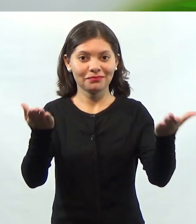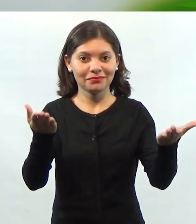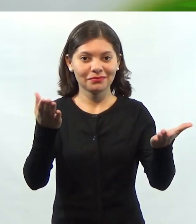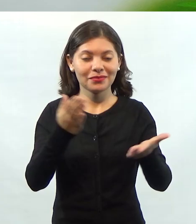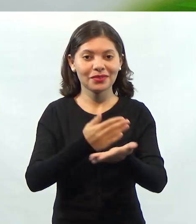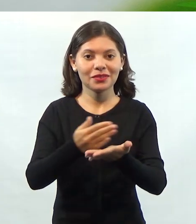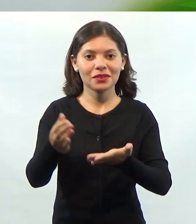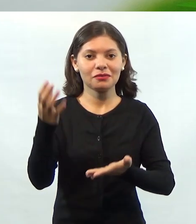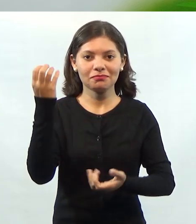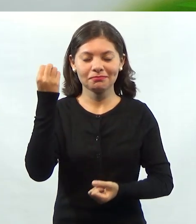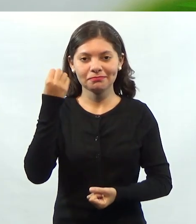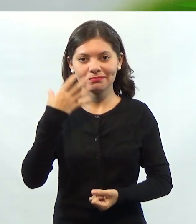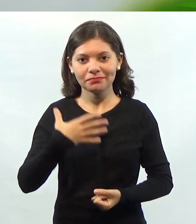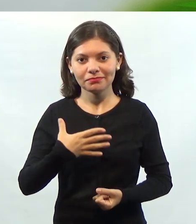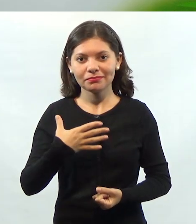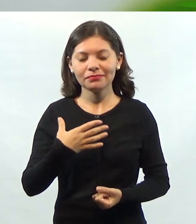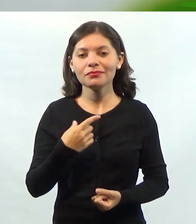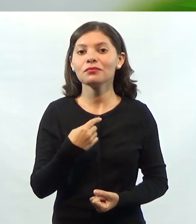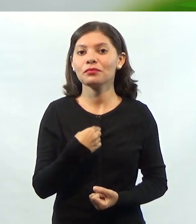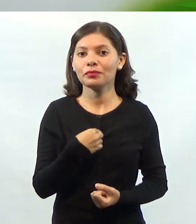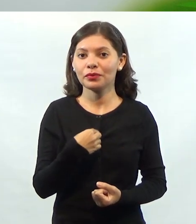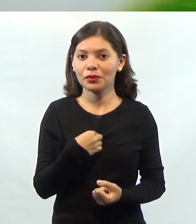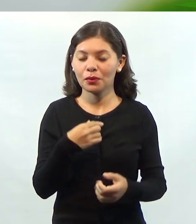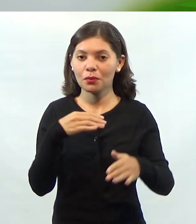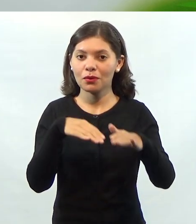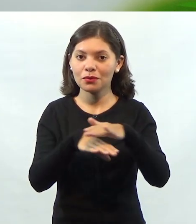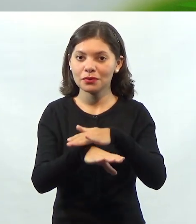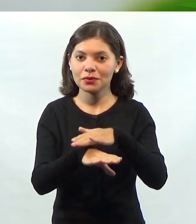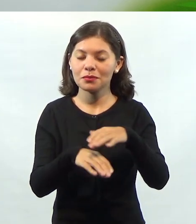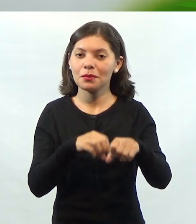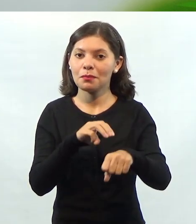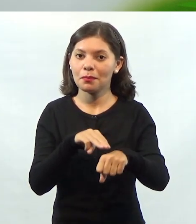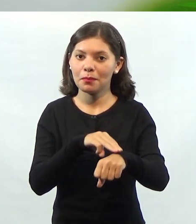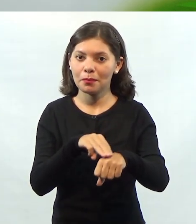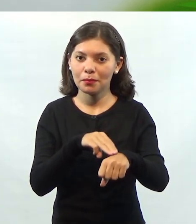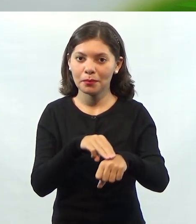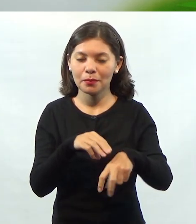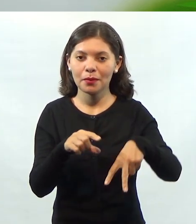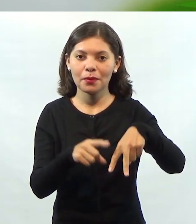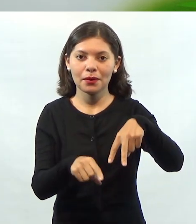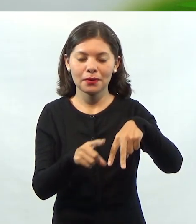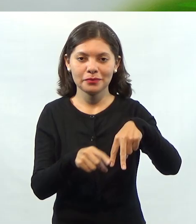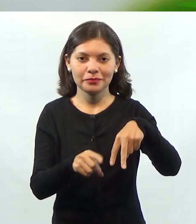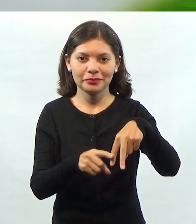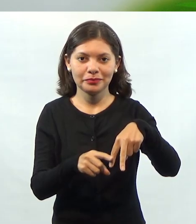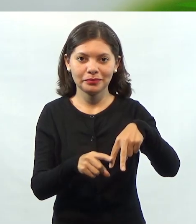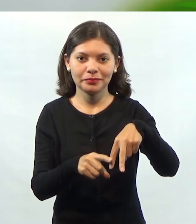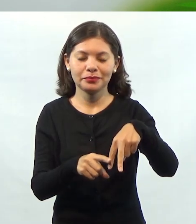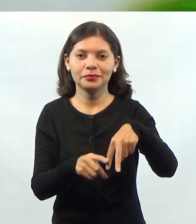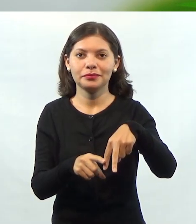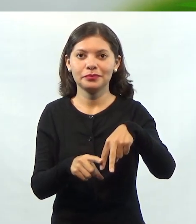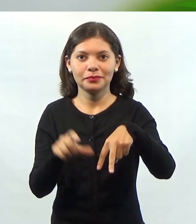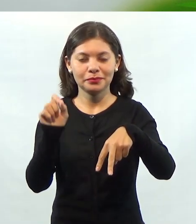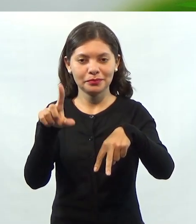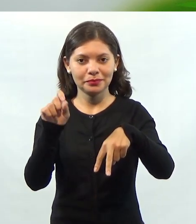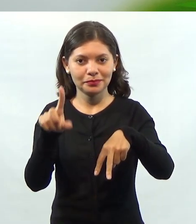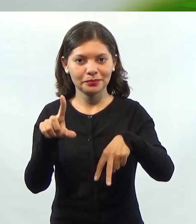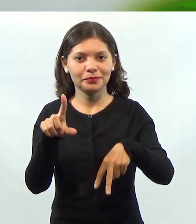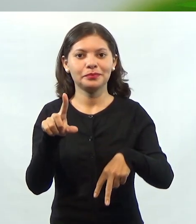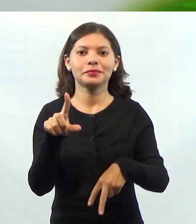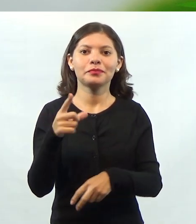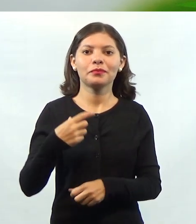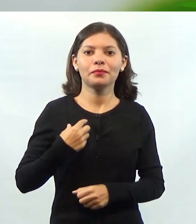minha audiodescrição. Eu estou calçando sapatos marrons, uma calça jeans azul,